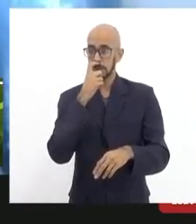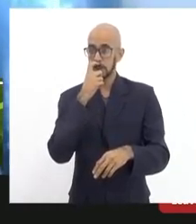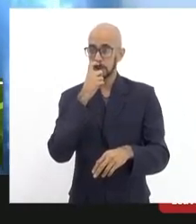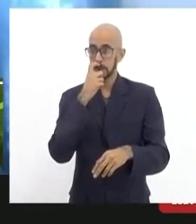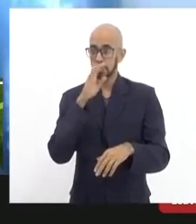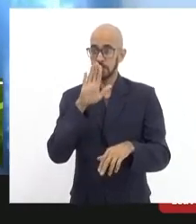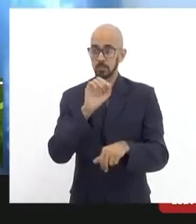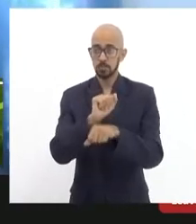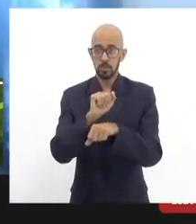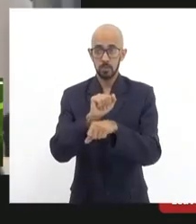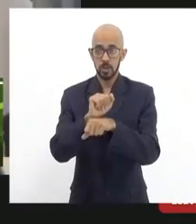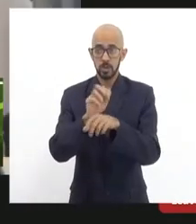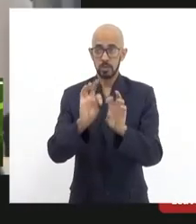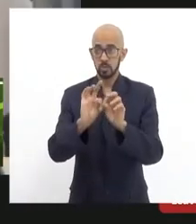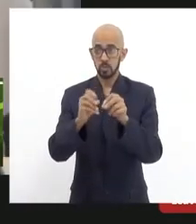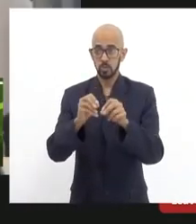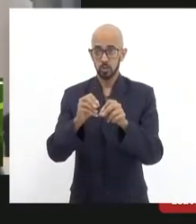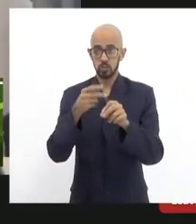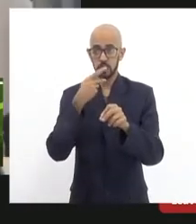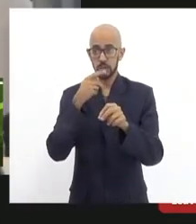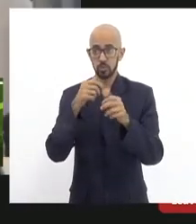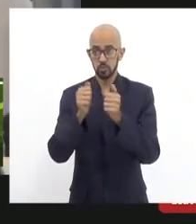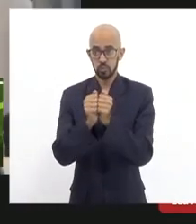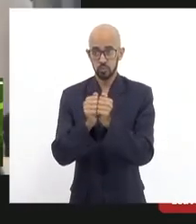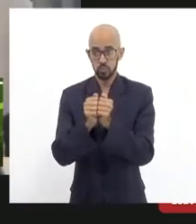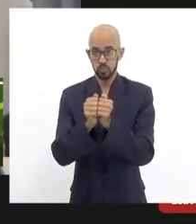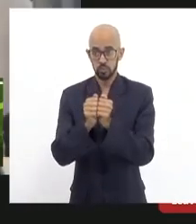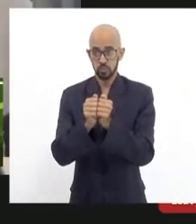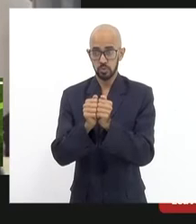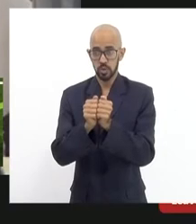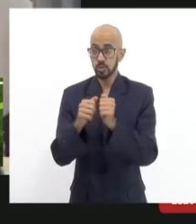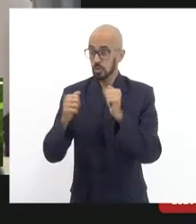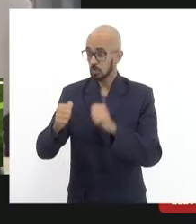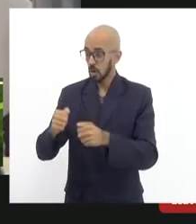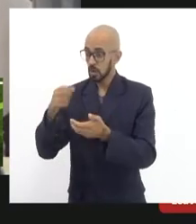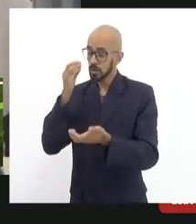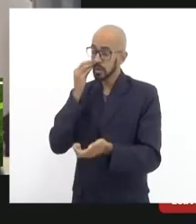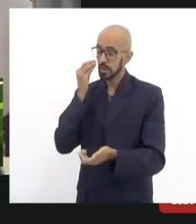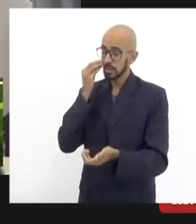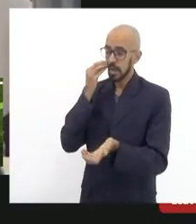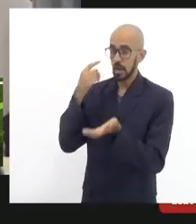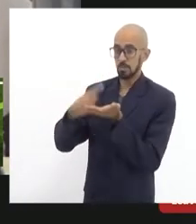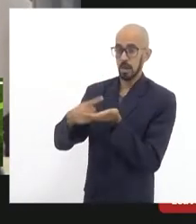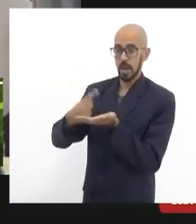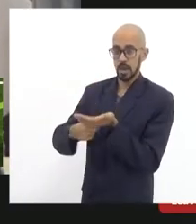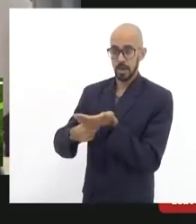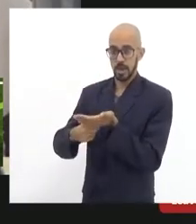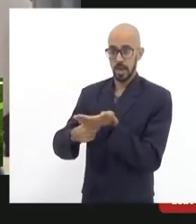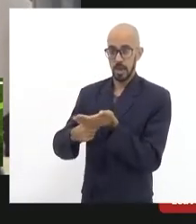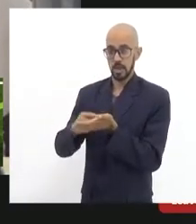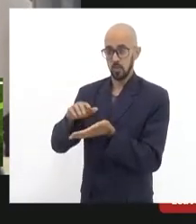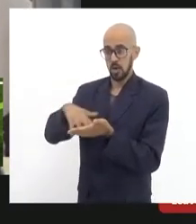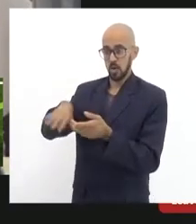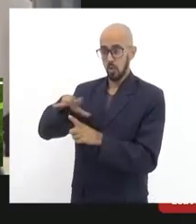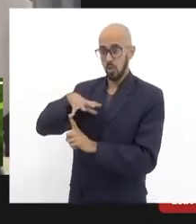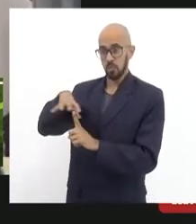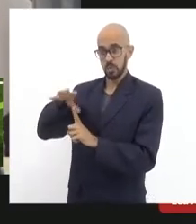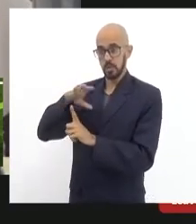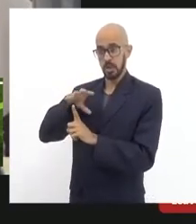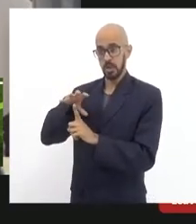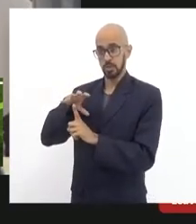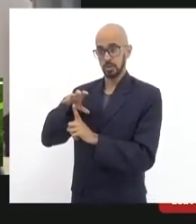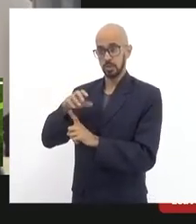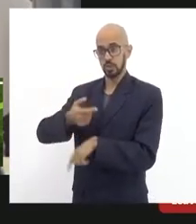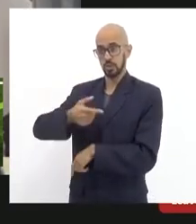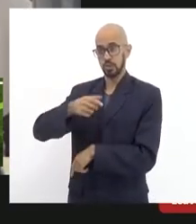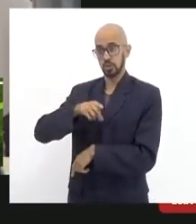dizer eu acho eu acho que nós poderíamos tentar marcar de parlamentares da comunidade de Santa Tereza no dia 27